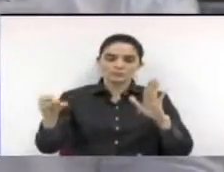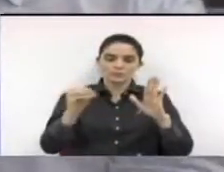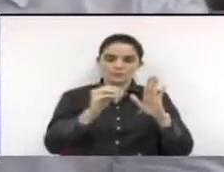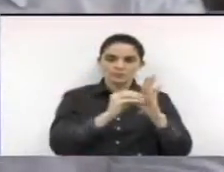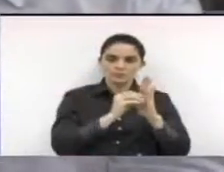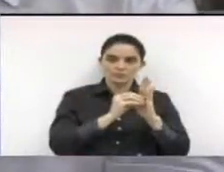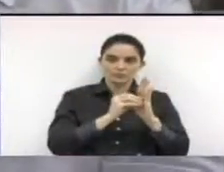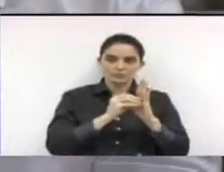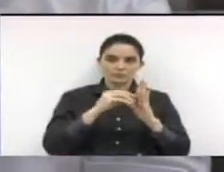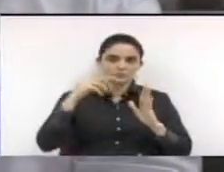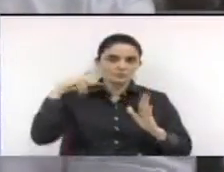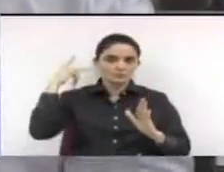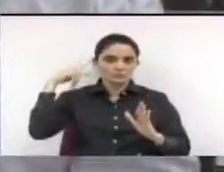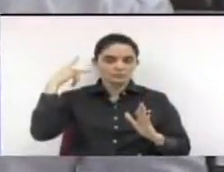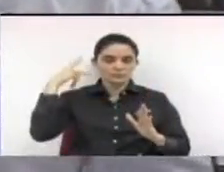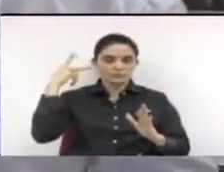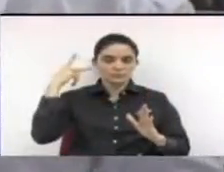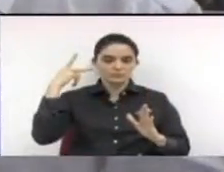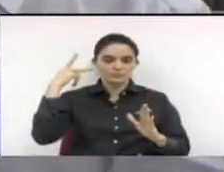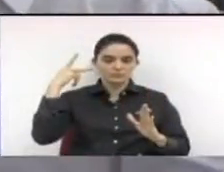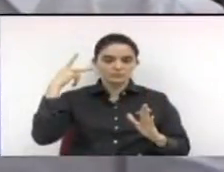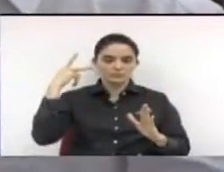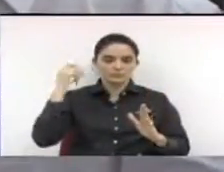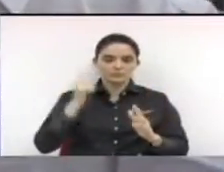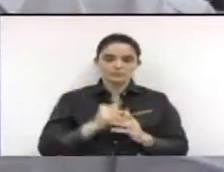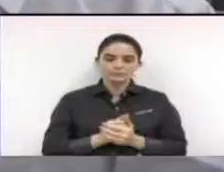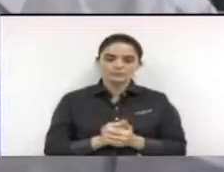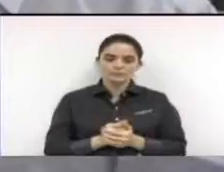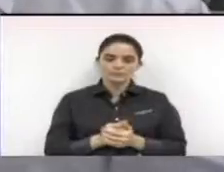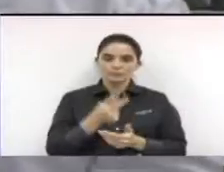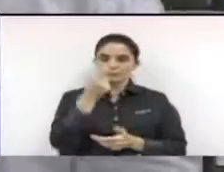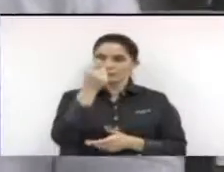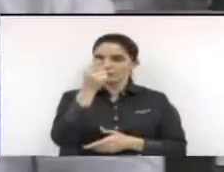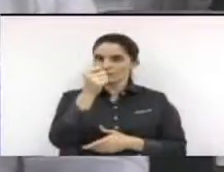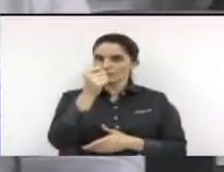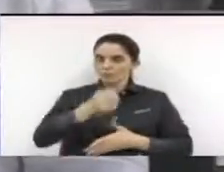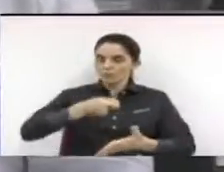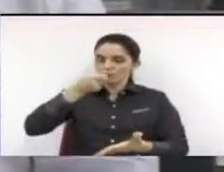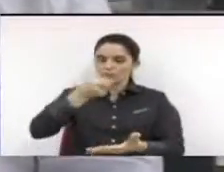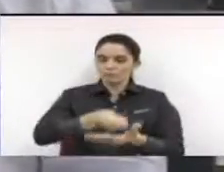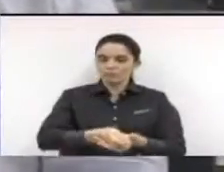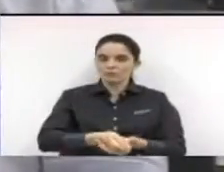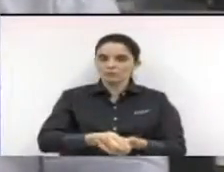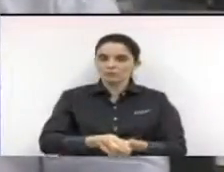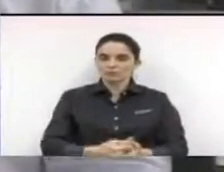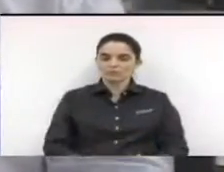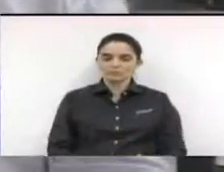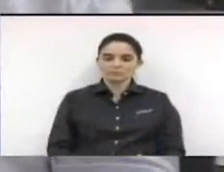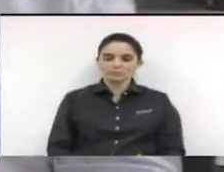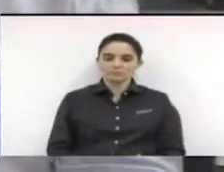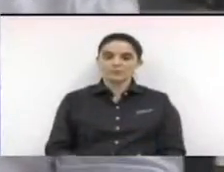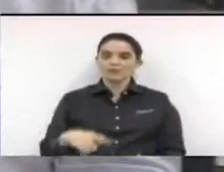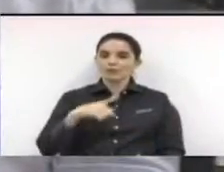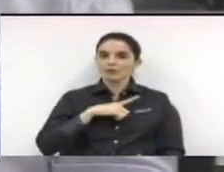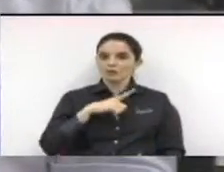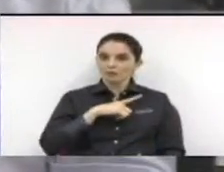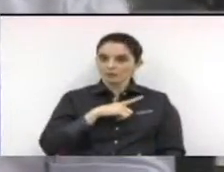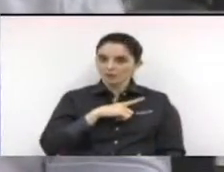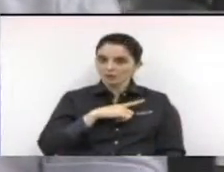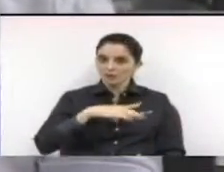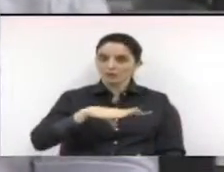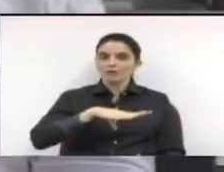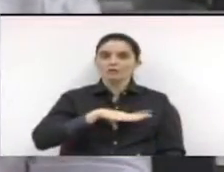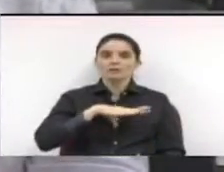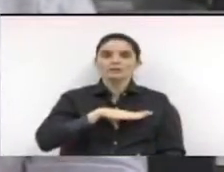vereador, titulada como orçamento impositivo. Nós já temos na cidade de Sorocaba e